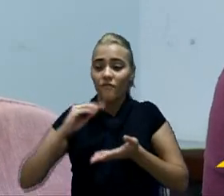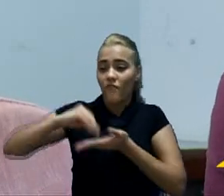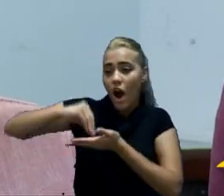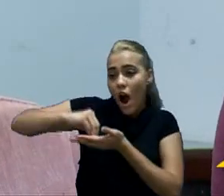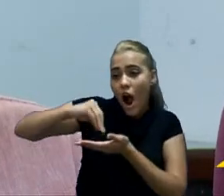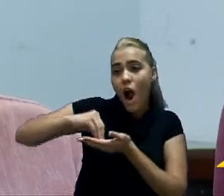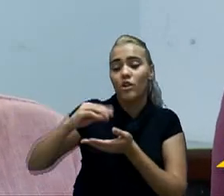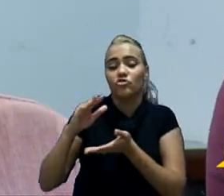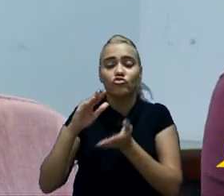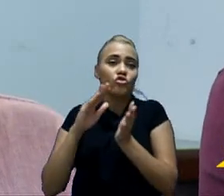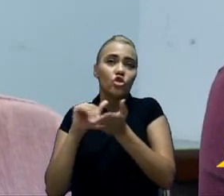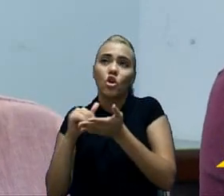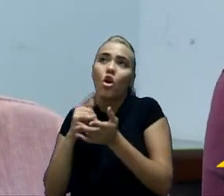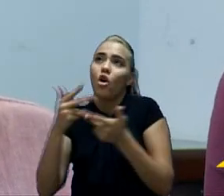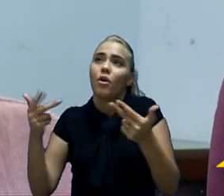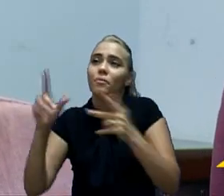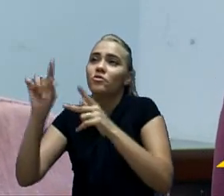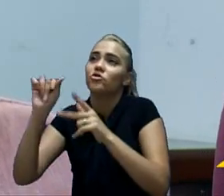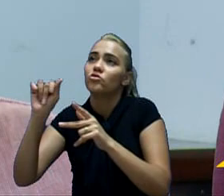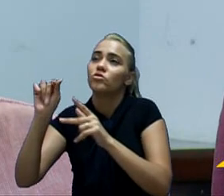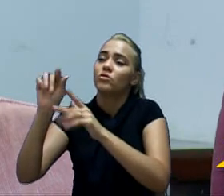de alguma outra dotação, por exemplo,